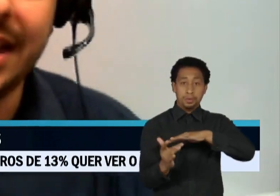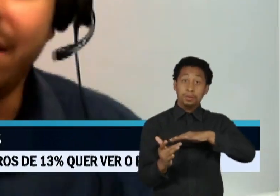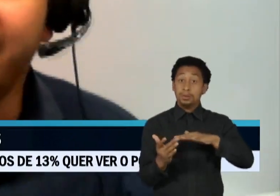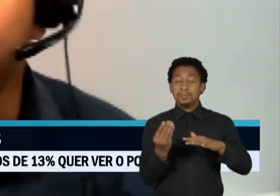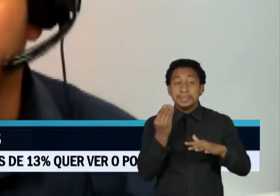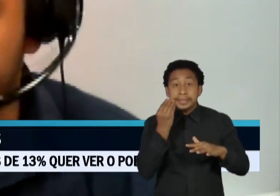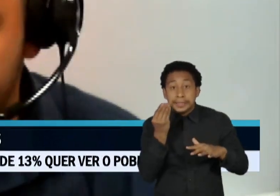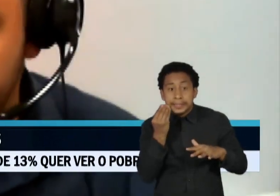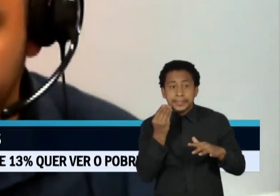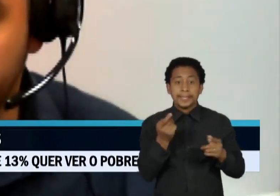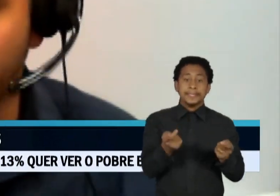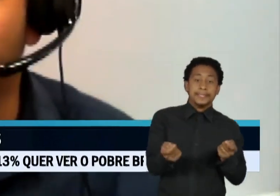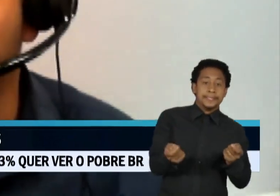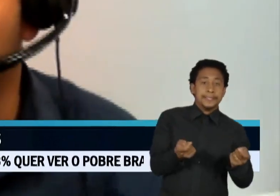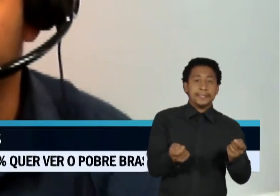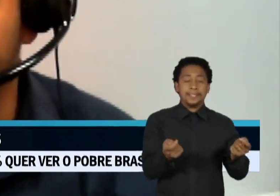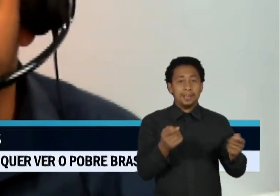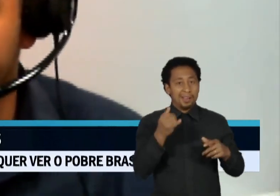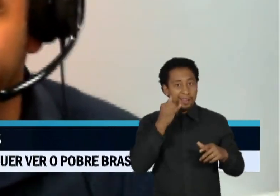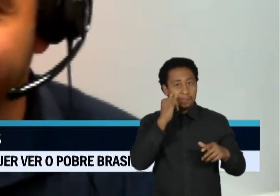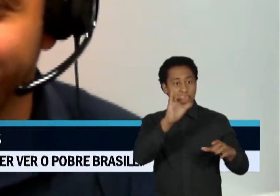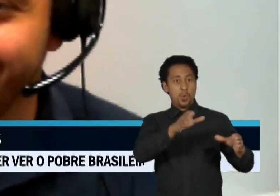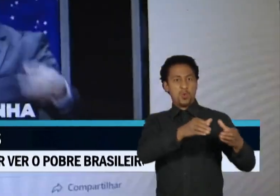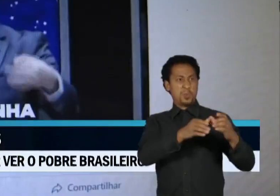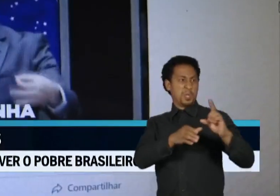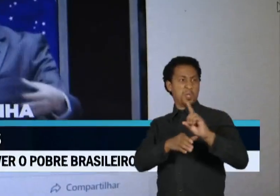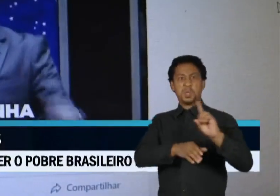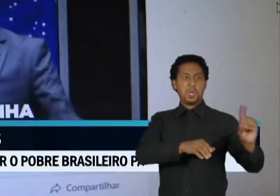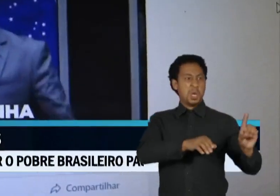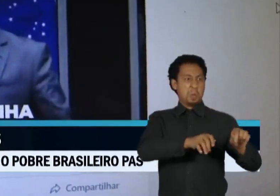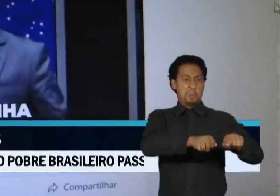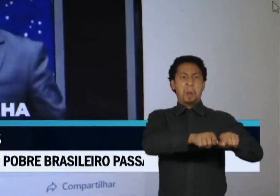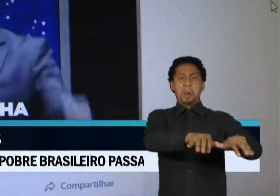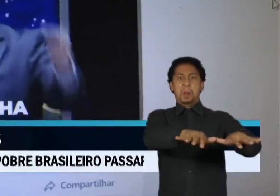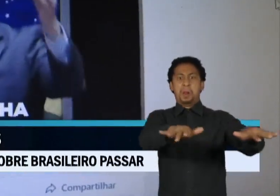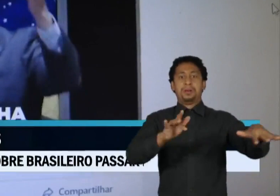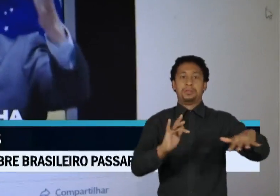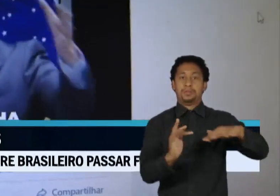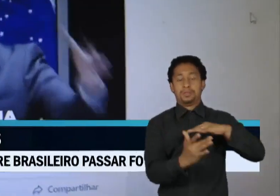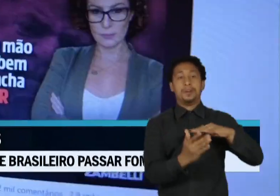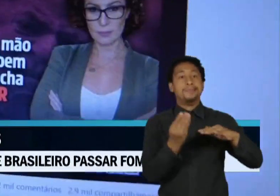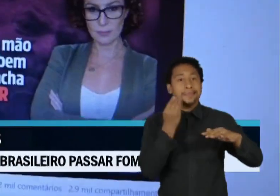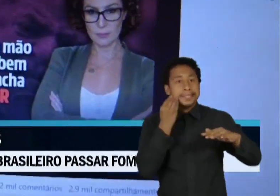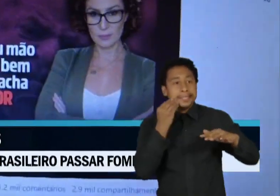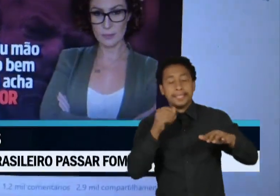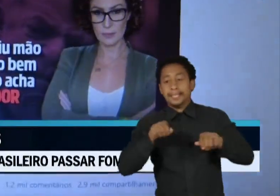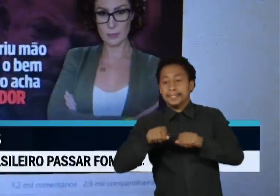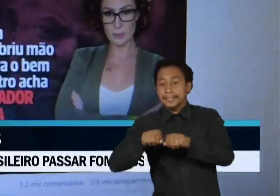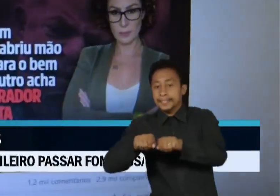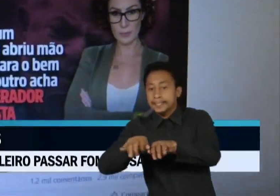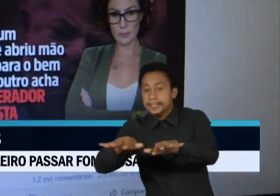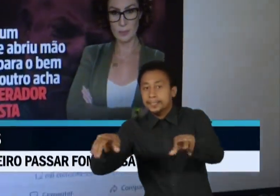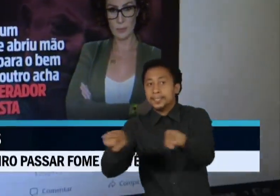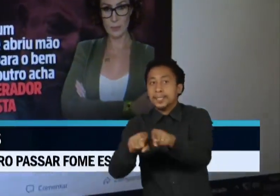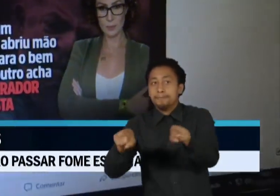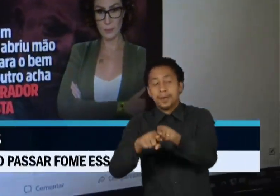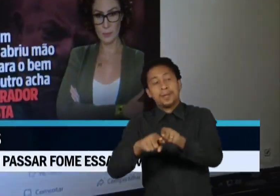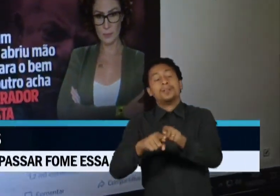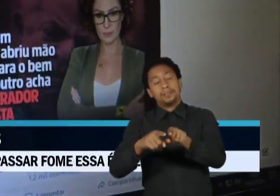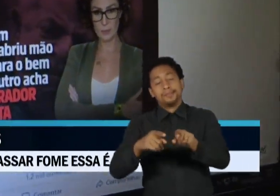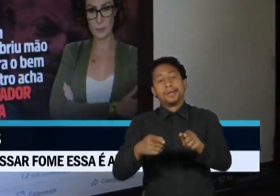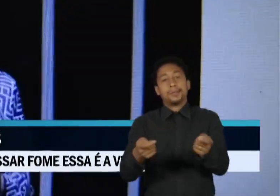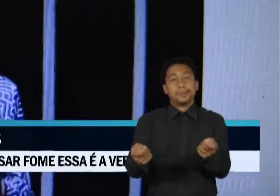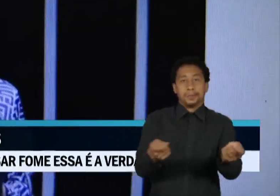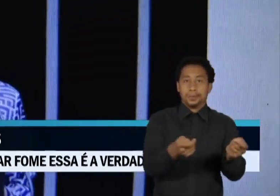avalanche, que é o predomínio da direita nas redes sociais. Foi claramente um movimento. Vários perfis de